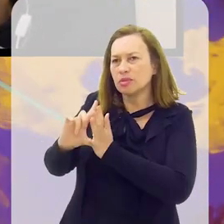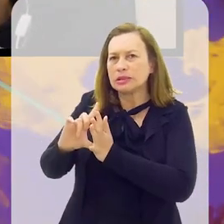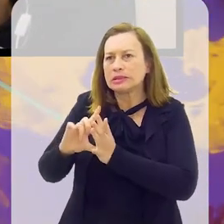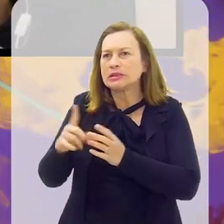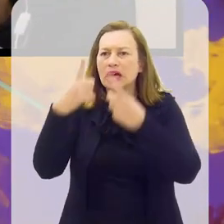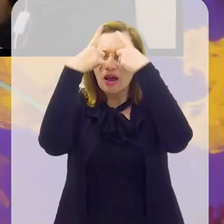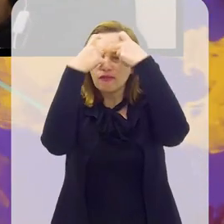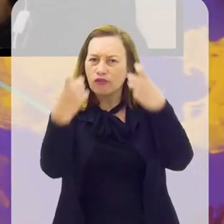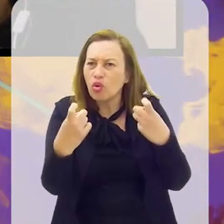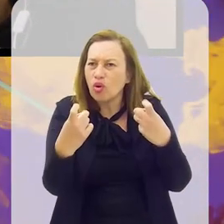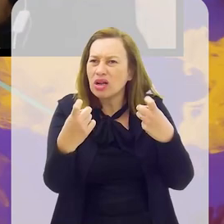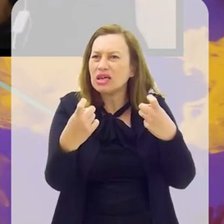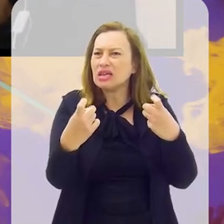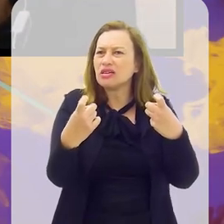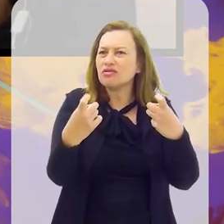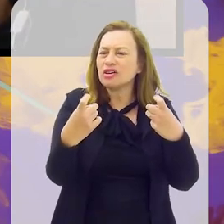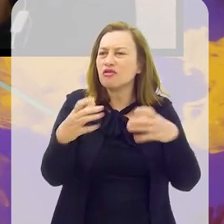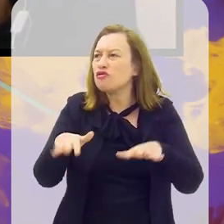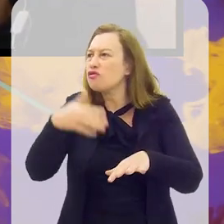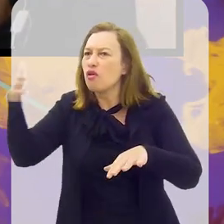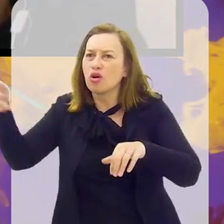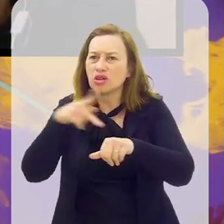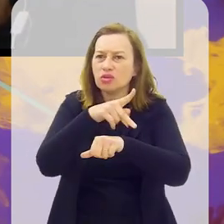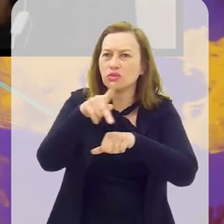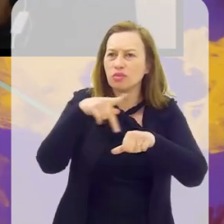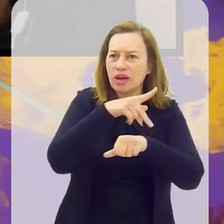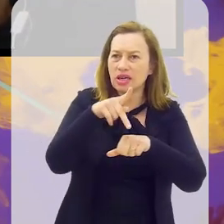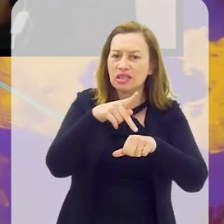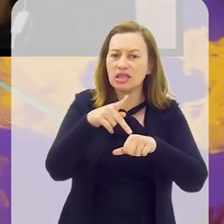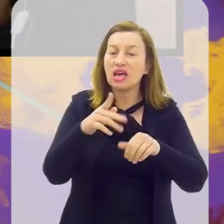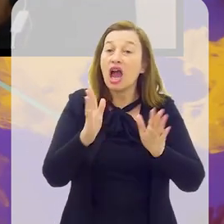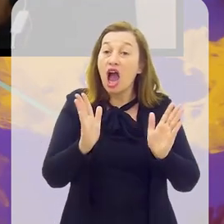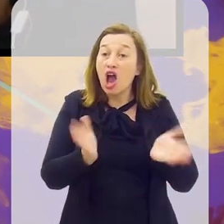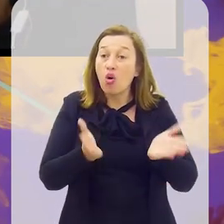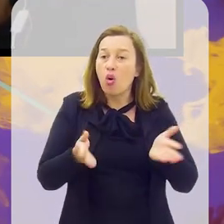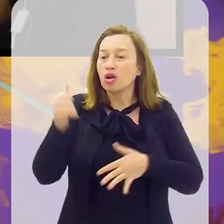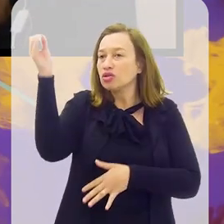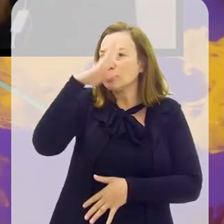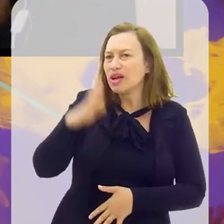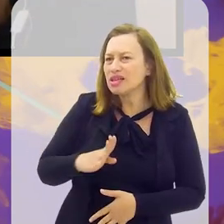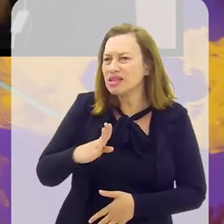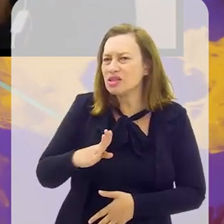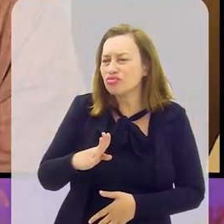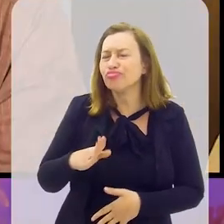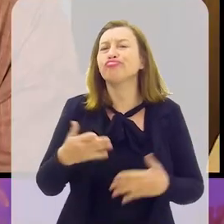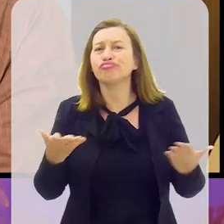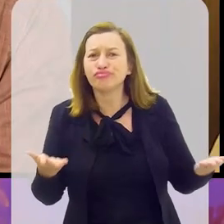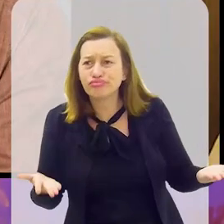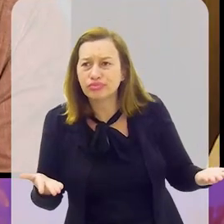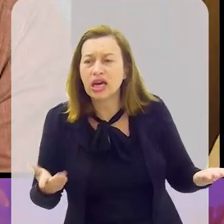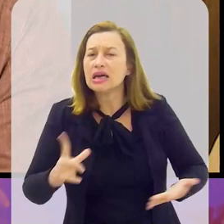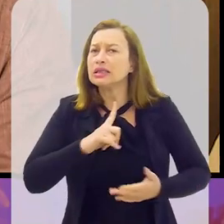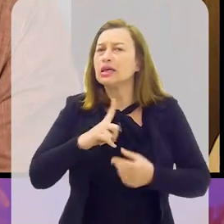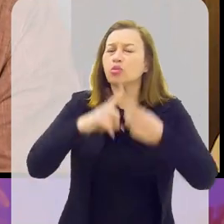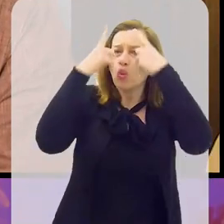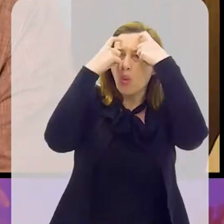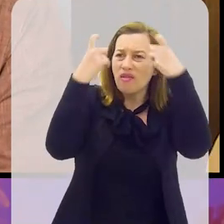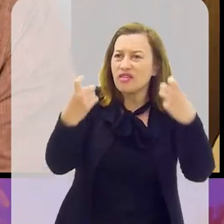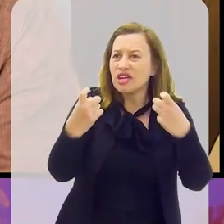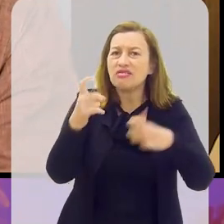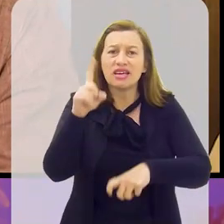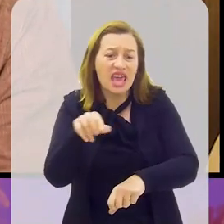respeito da violência a nível internacional. E aqui em nosso país, a nível Brasil, nós temos uma